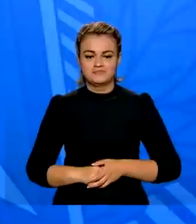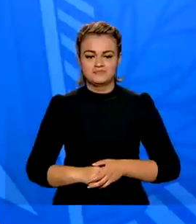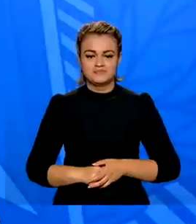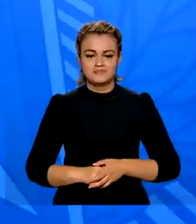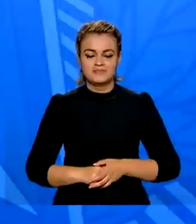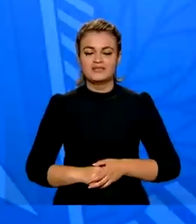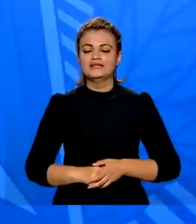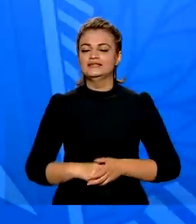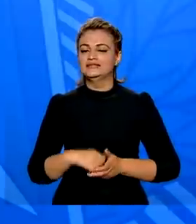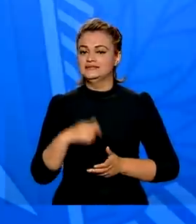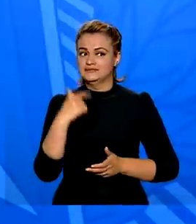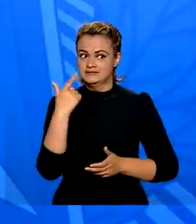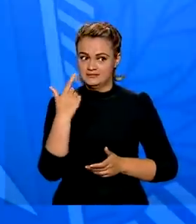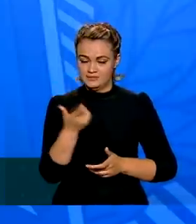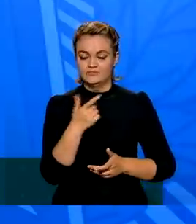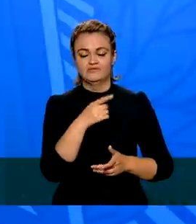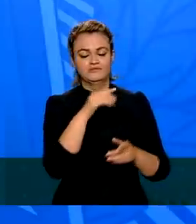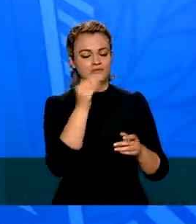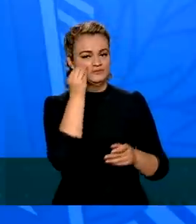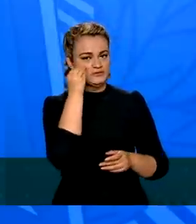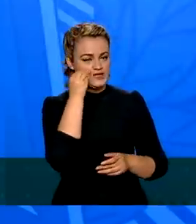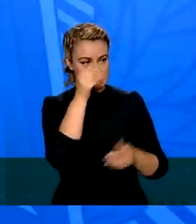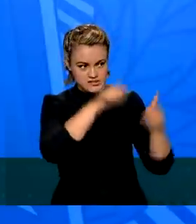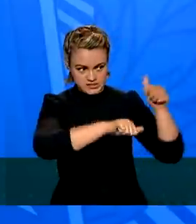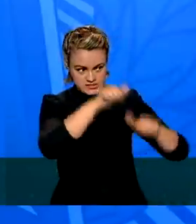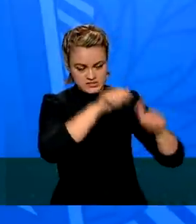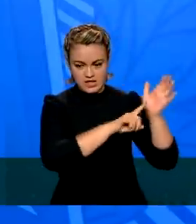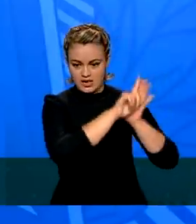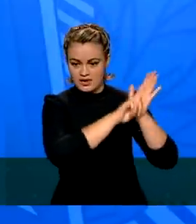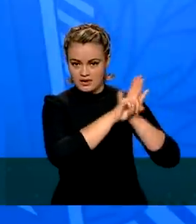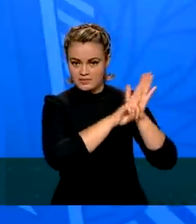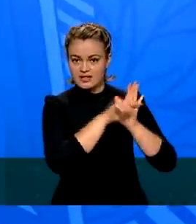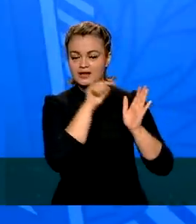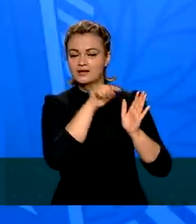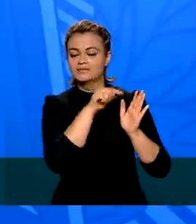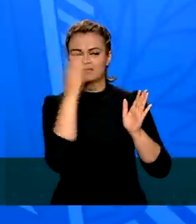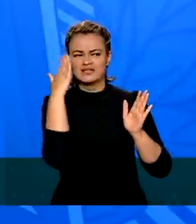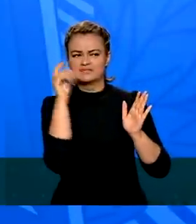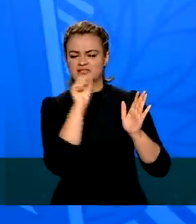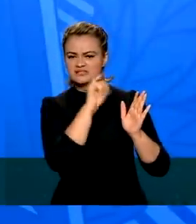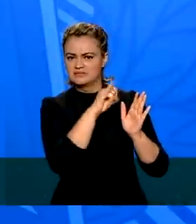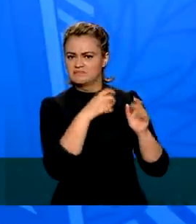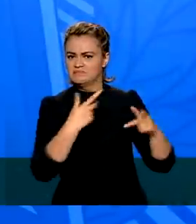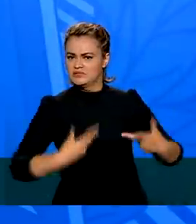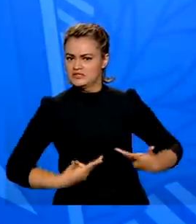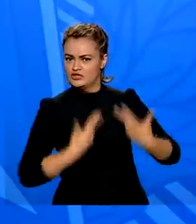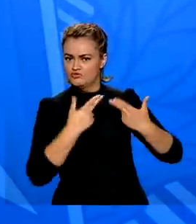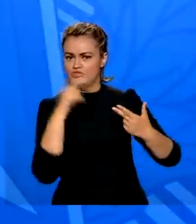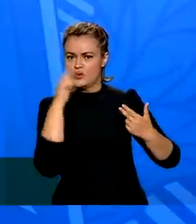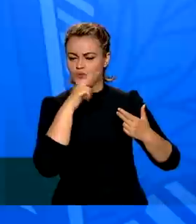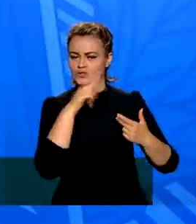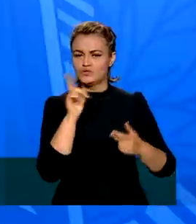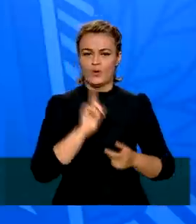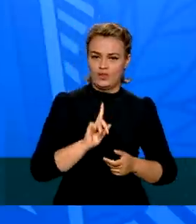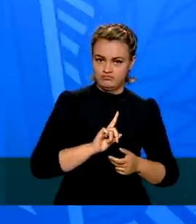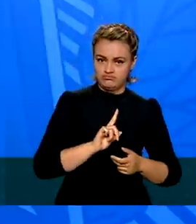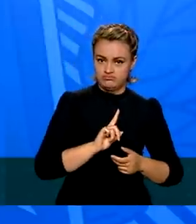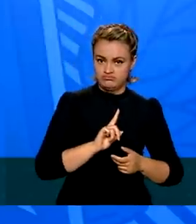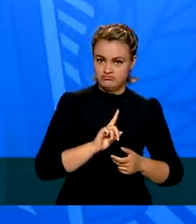Vai ser submetido a testes, para ver se é necessário a cirurgia de emergência ou não.